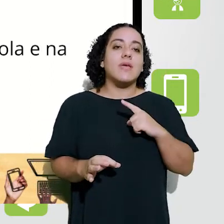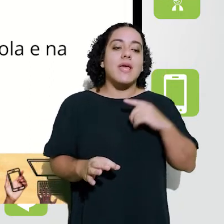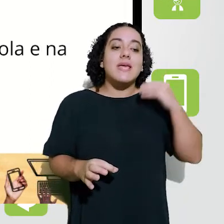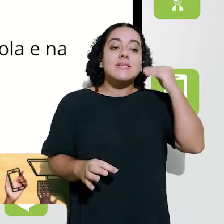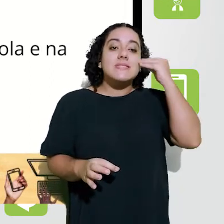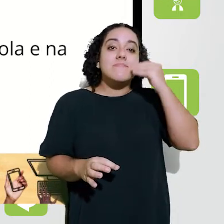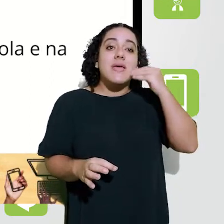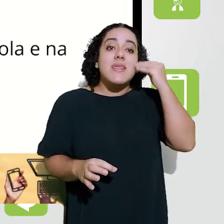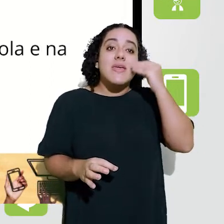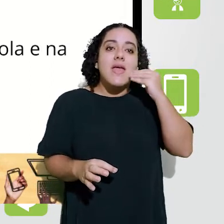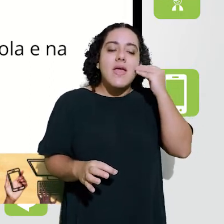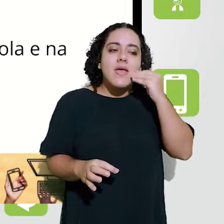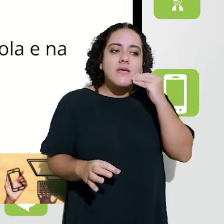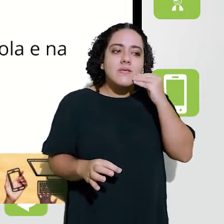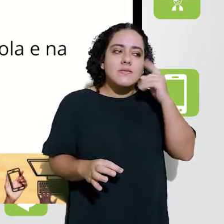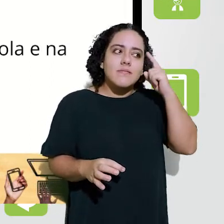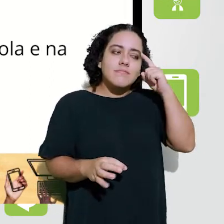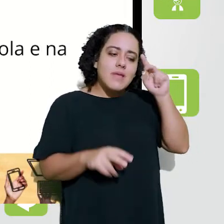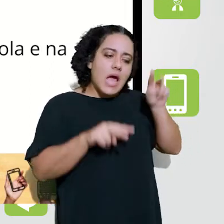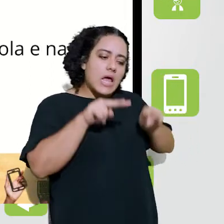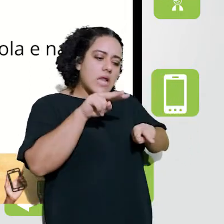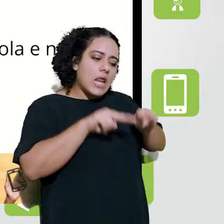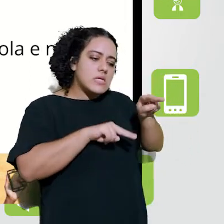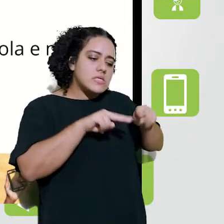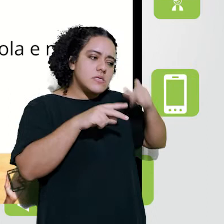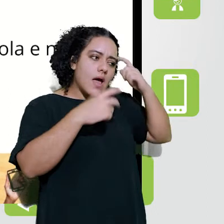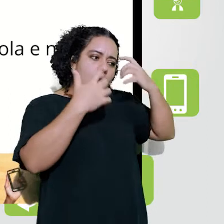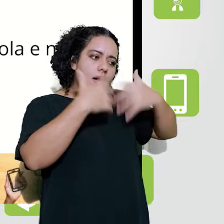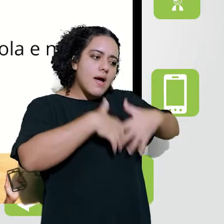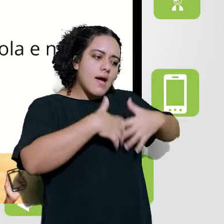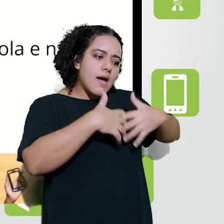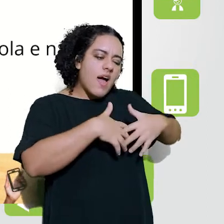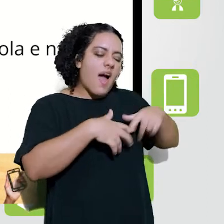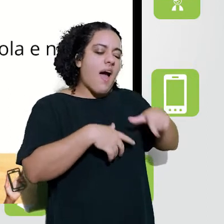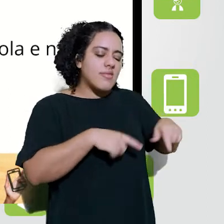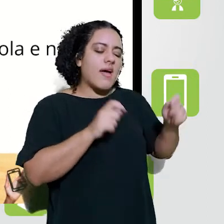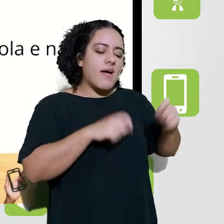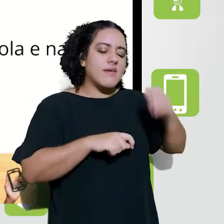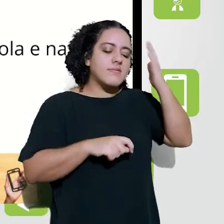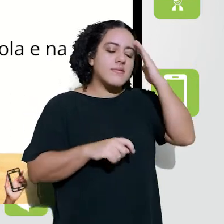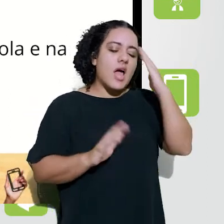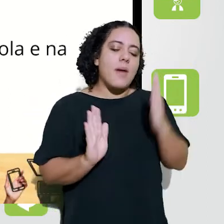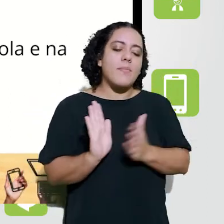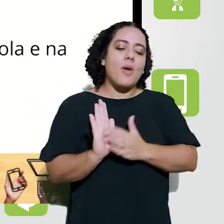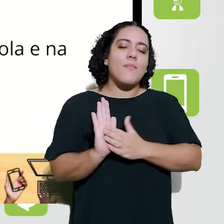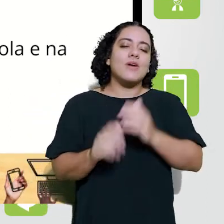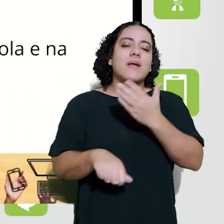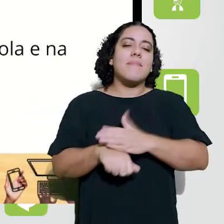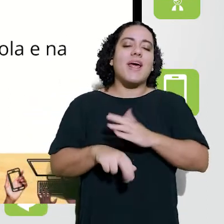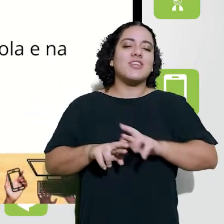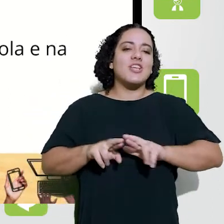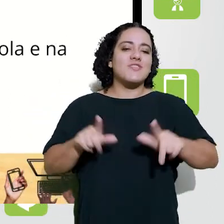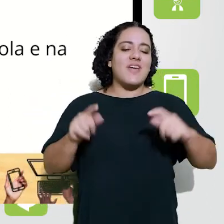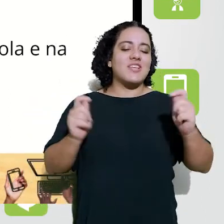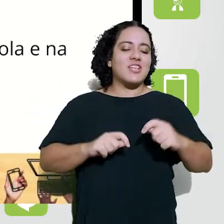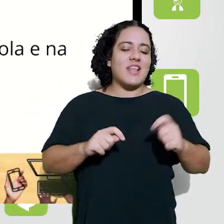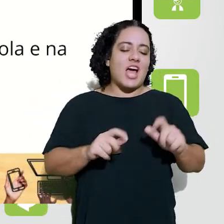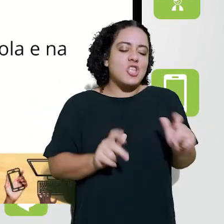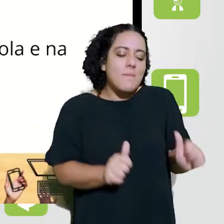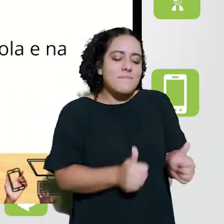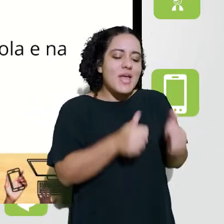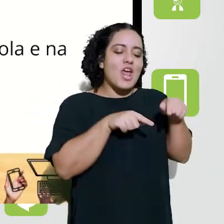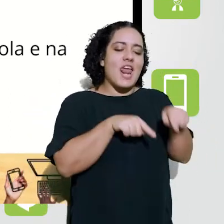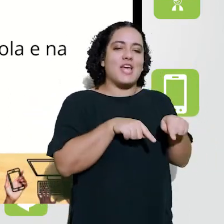a gente com certeza traria essa experiência de análise para a nossa proposta de